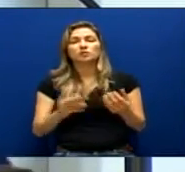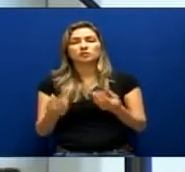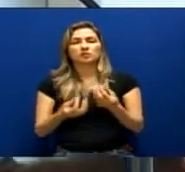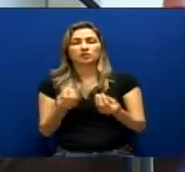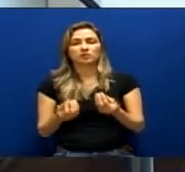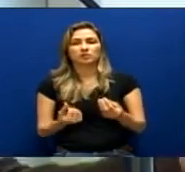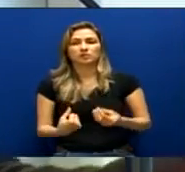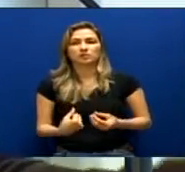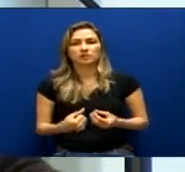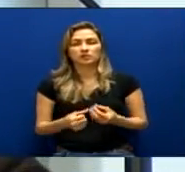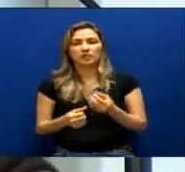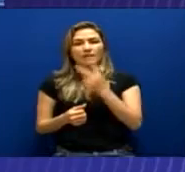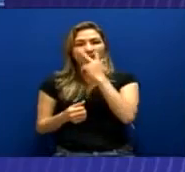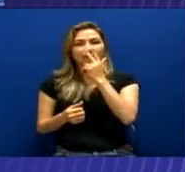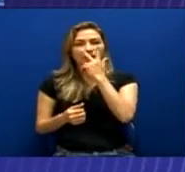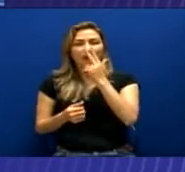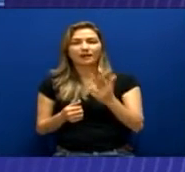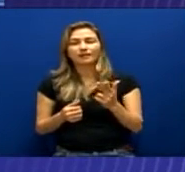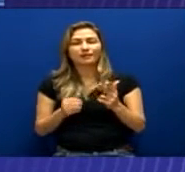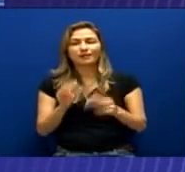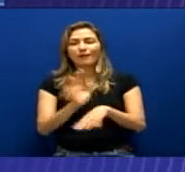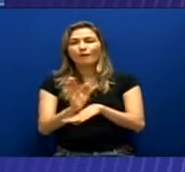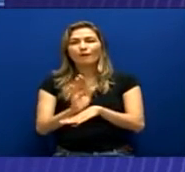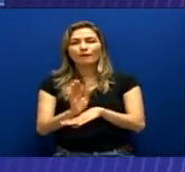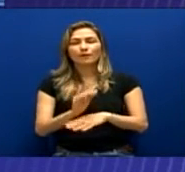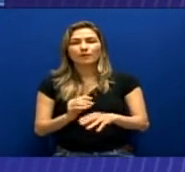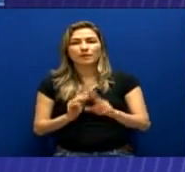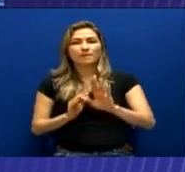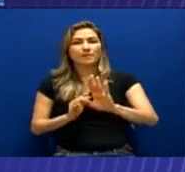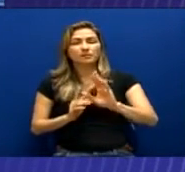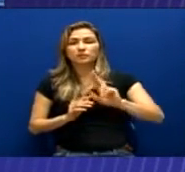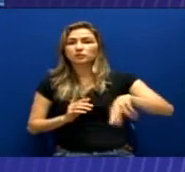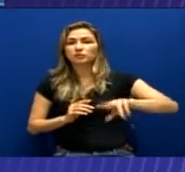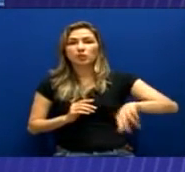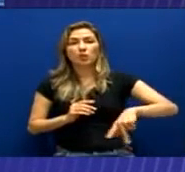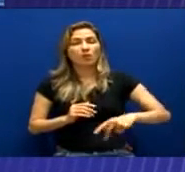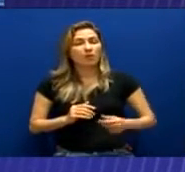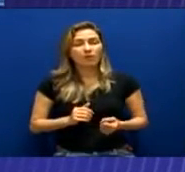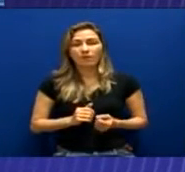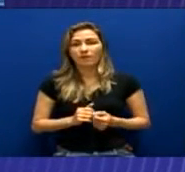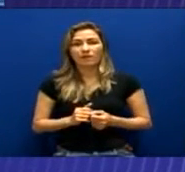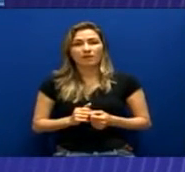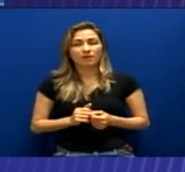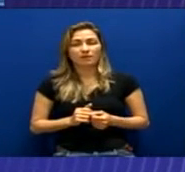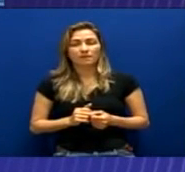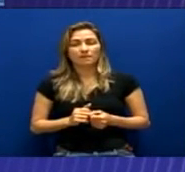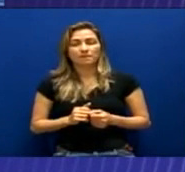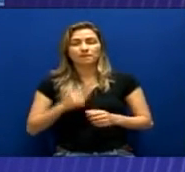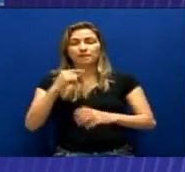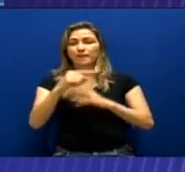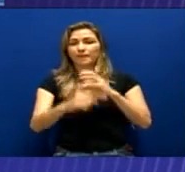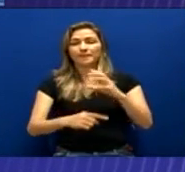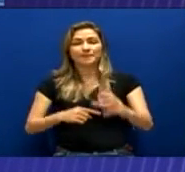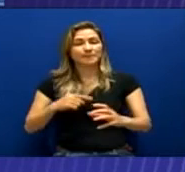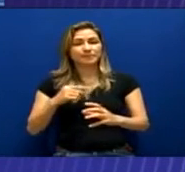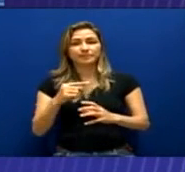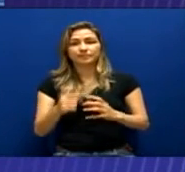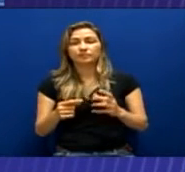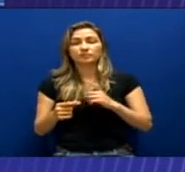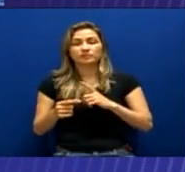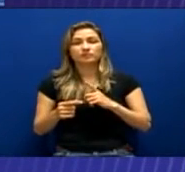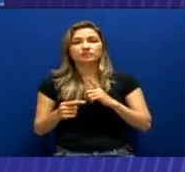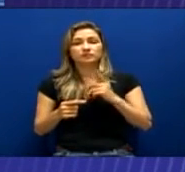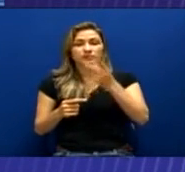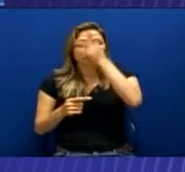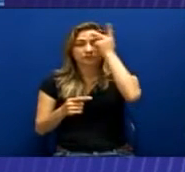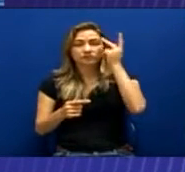Porque parece coisa de filme, de ficção científica e não é. Nós temos vítimas em todo o mundo e contatos com essas vítimas,